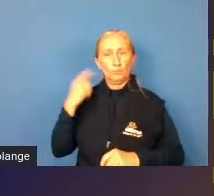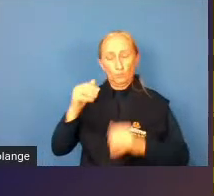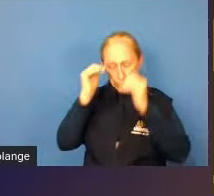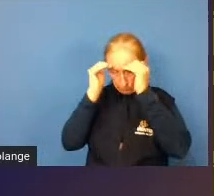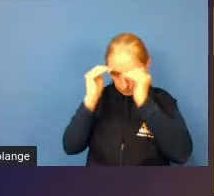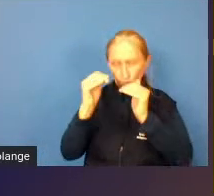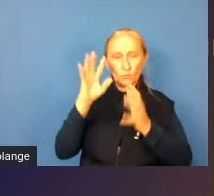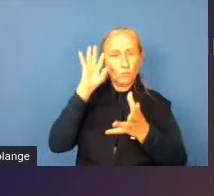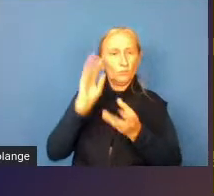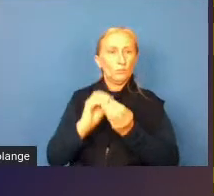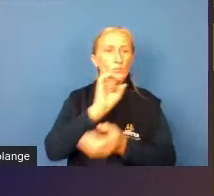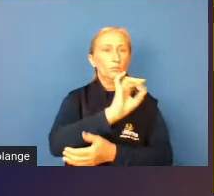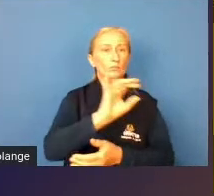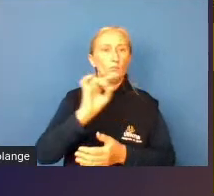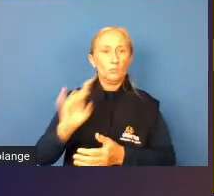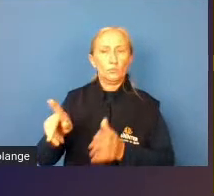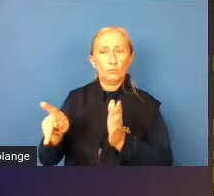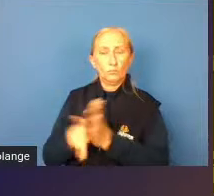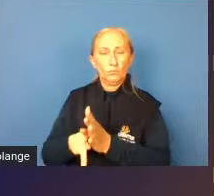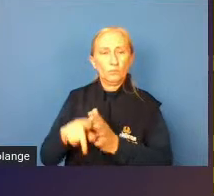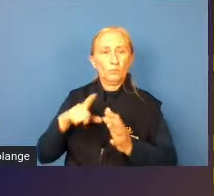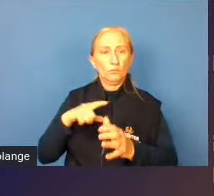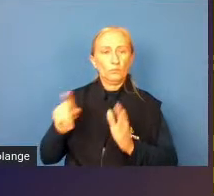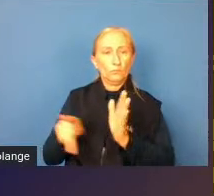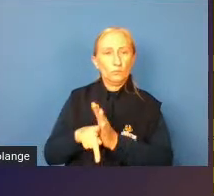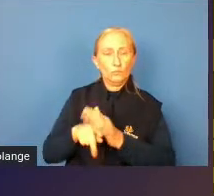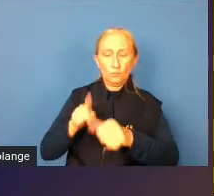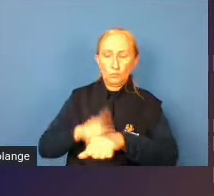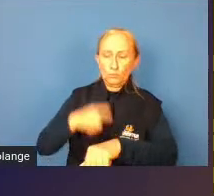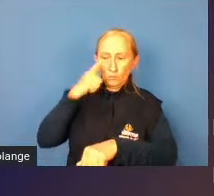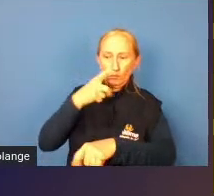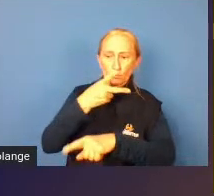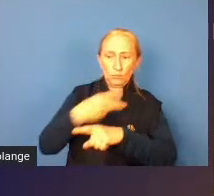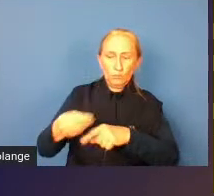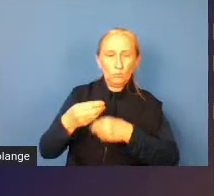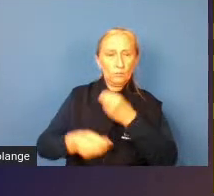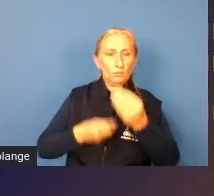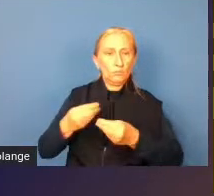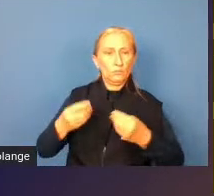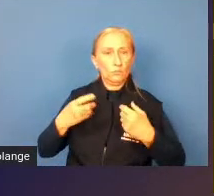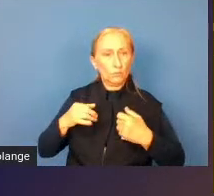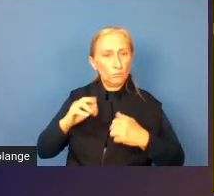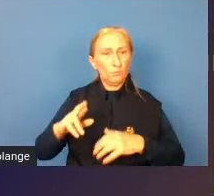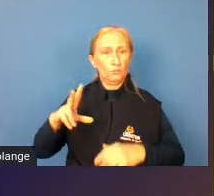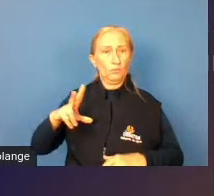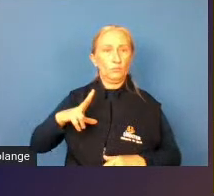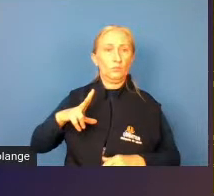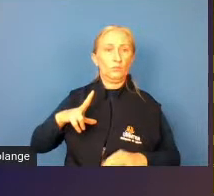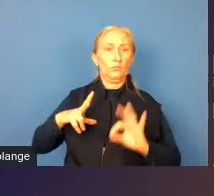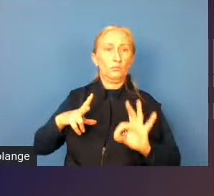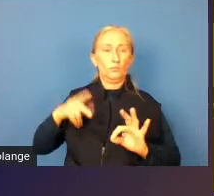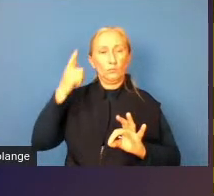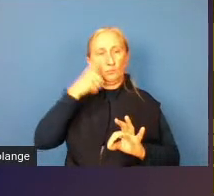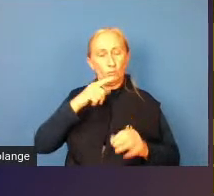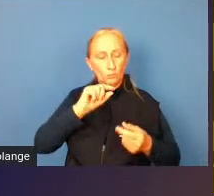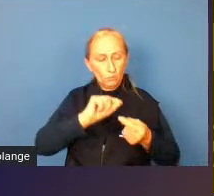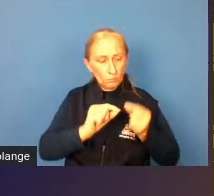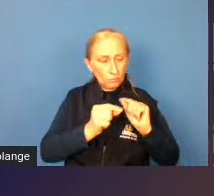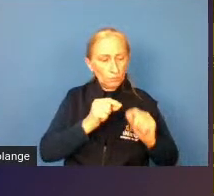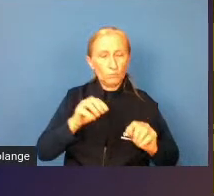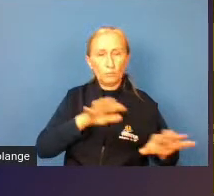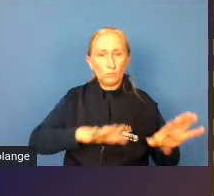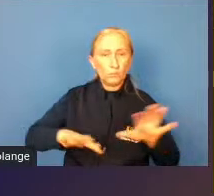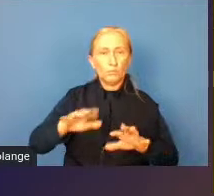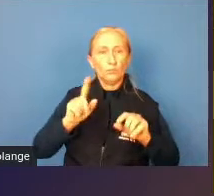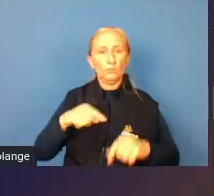compreender cada um cada um tem seu próprio tempo de alcançar seus recursos motores individuais para a gente conseguir lapidar os movimentos